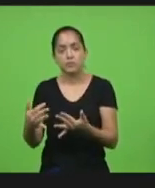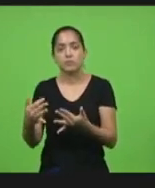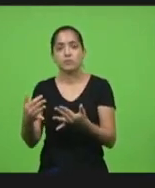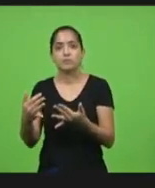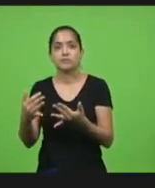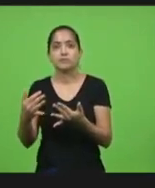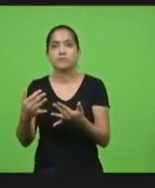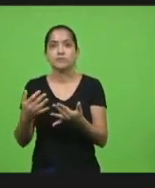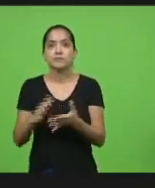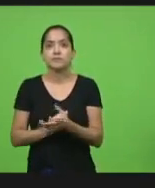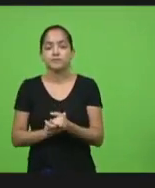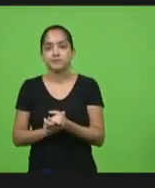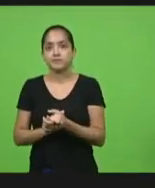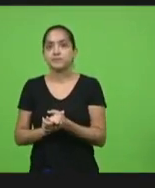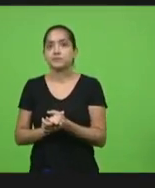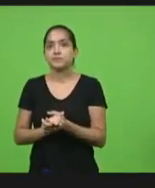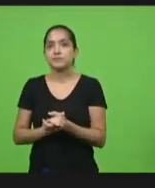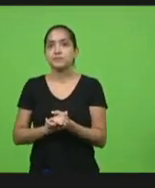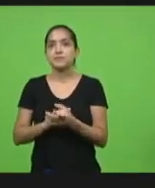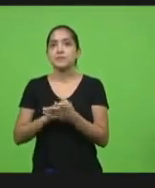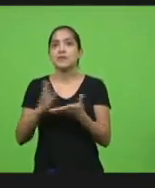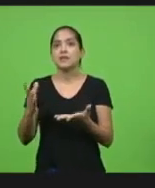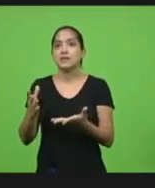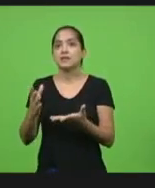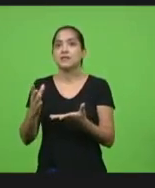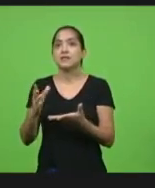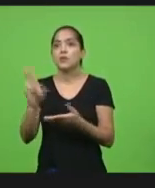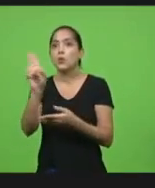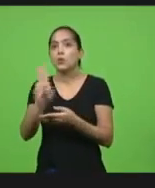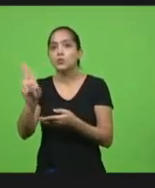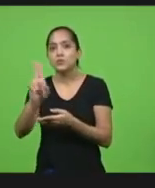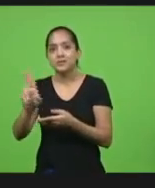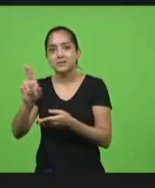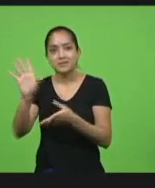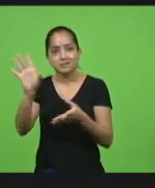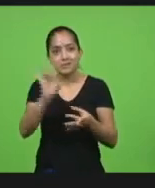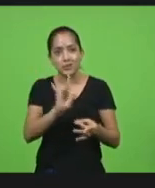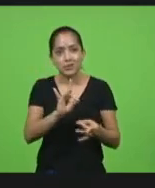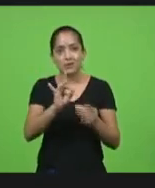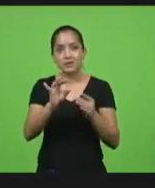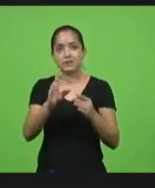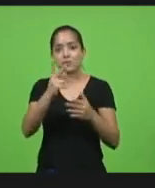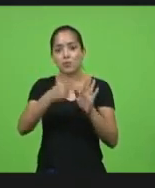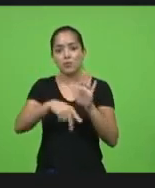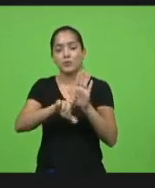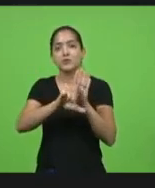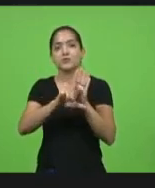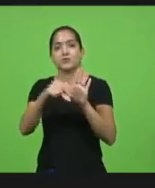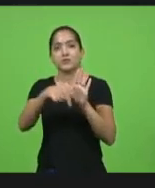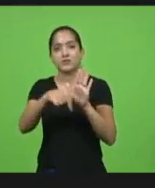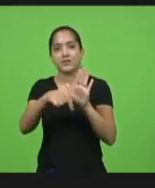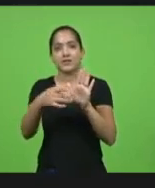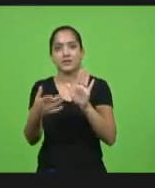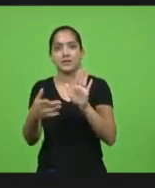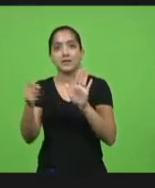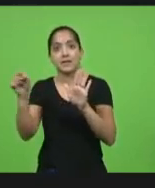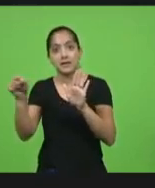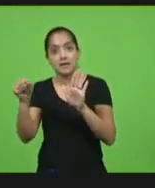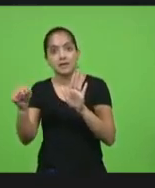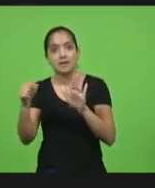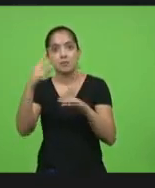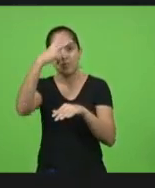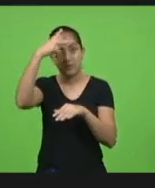gente colando a decisão do STF e usando como projeto de lei aqui nessa casa o STF diz prefeitos